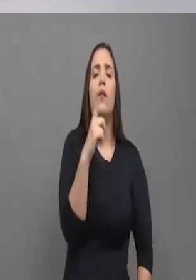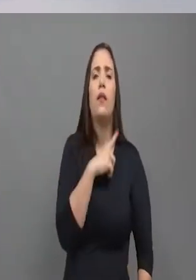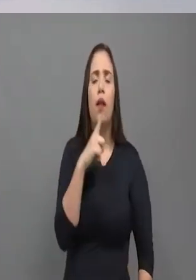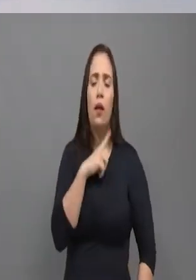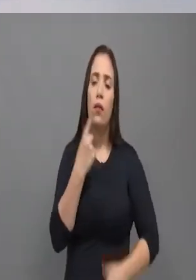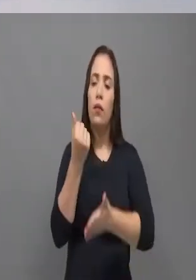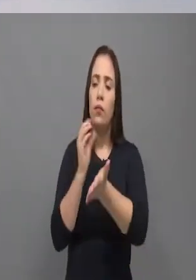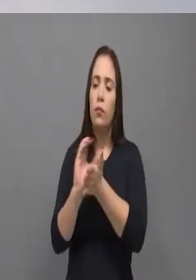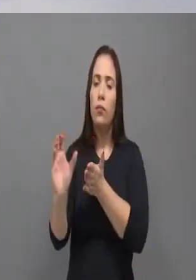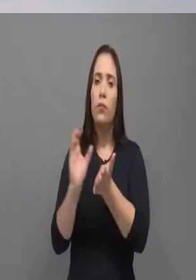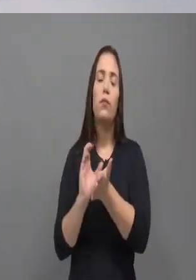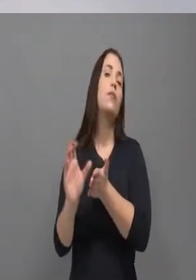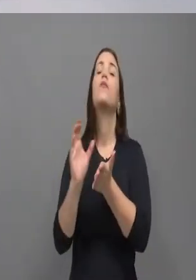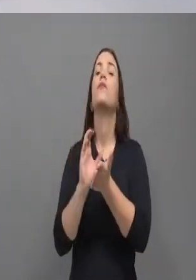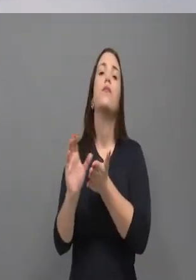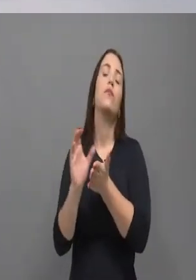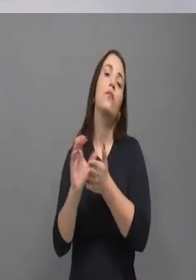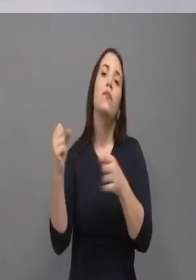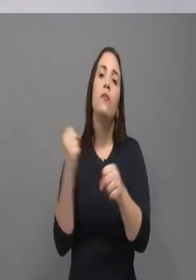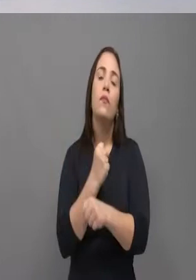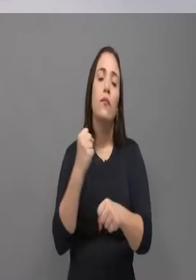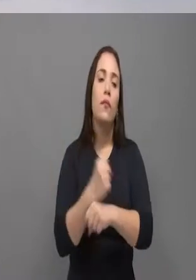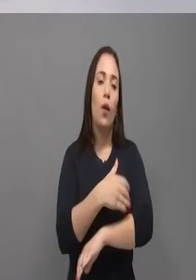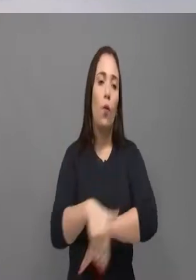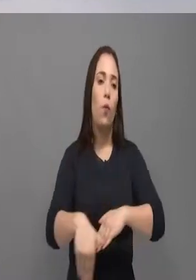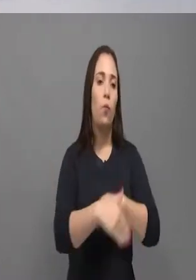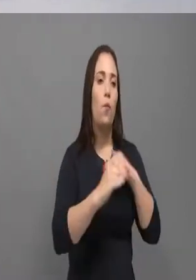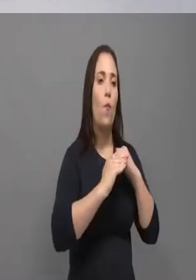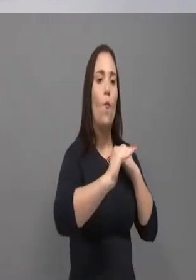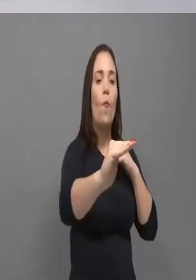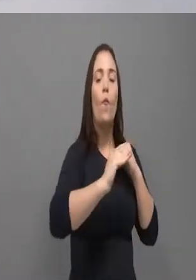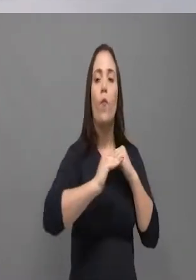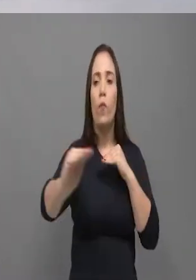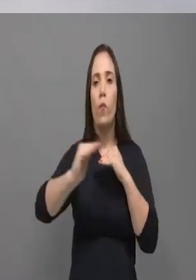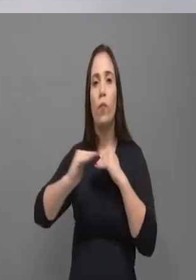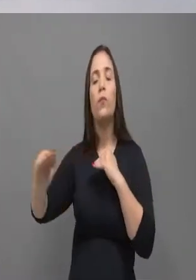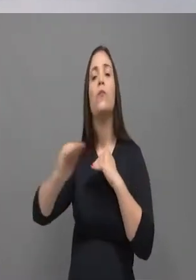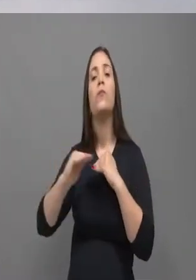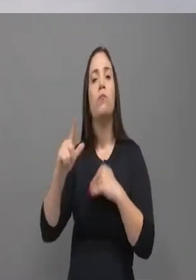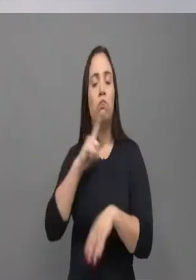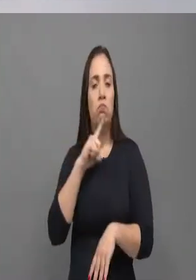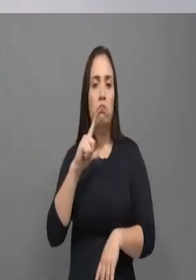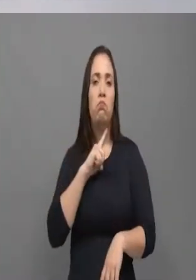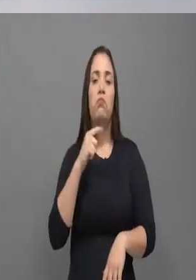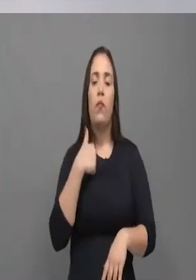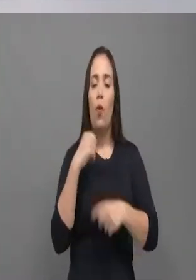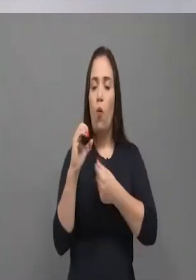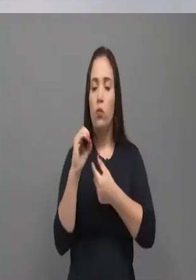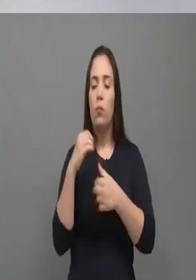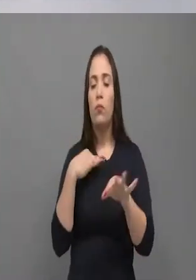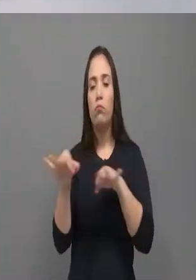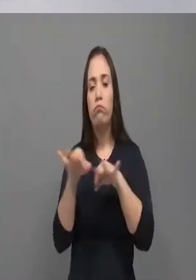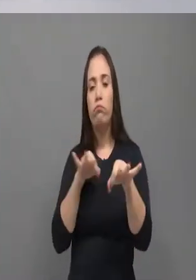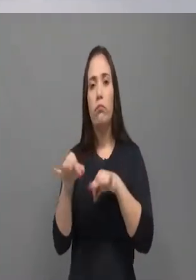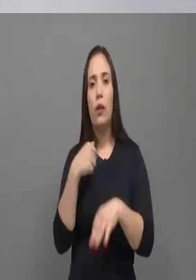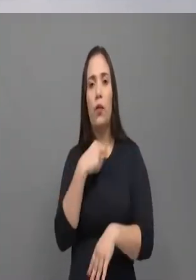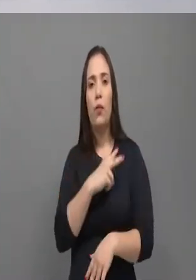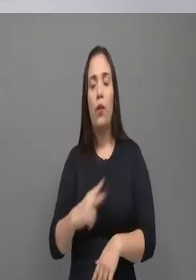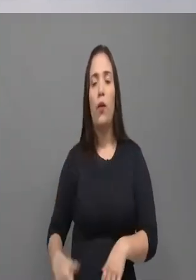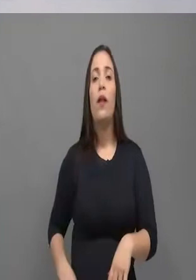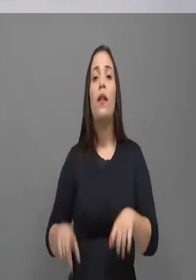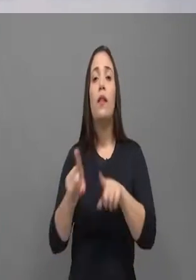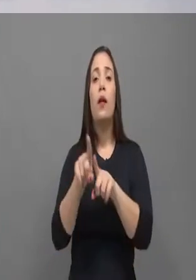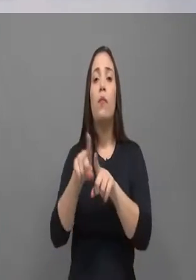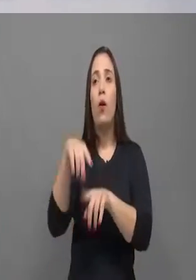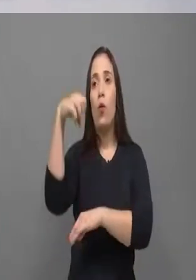Guanabara, Quintino Cunha, parte do Antônio Bezerra, na época da então prefeita Luziano, nós conseguimos mudar o perfil daquela